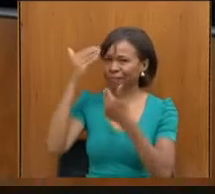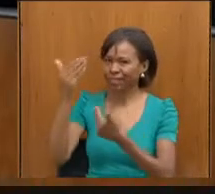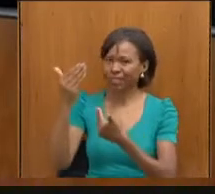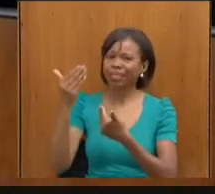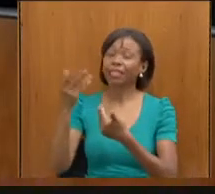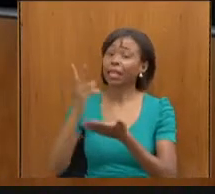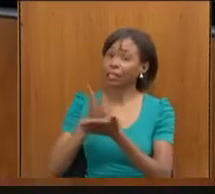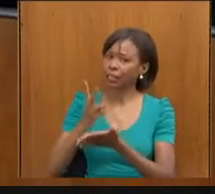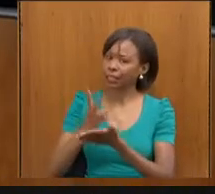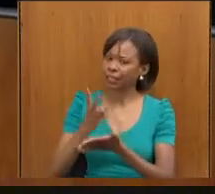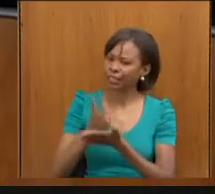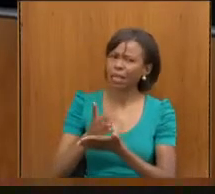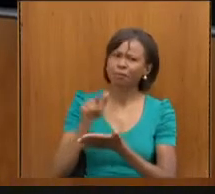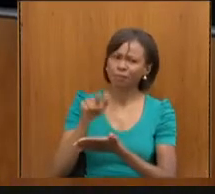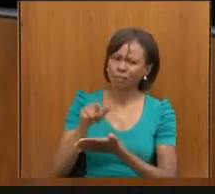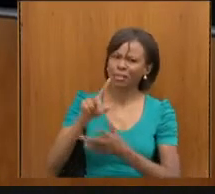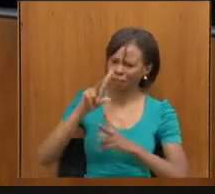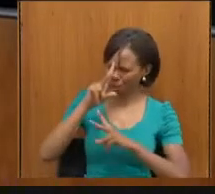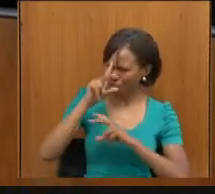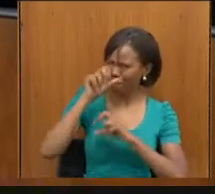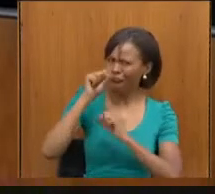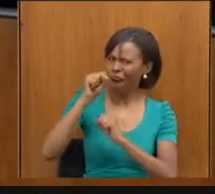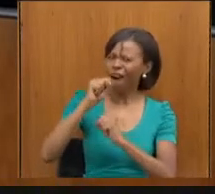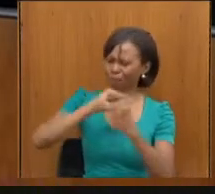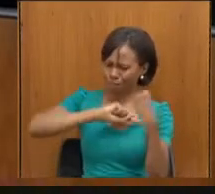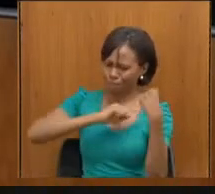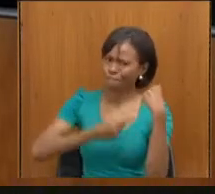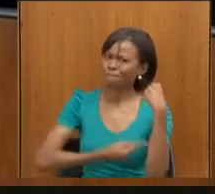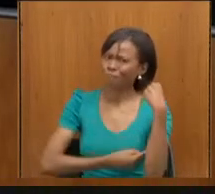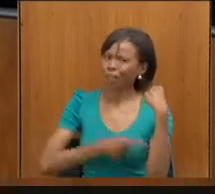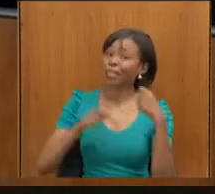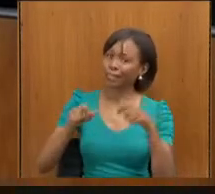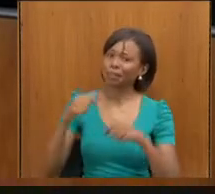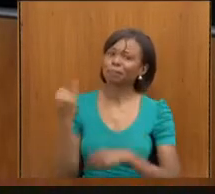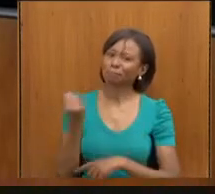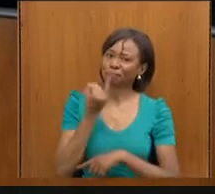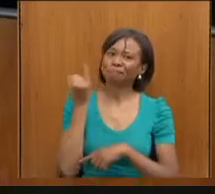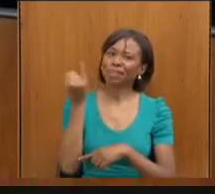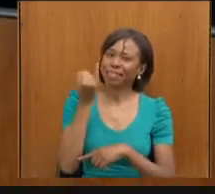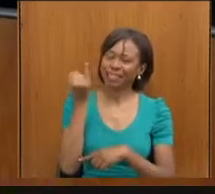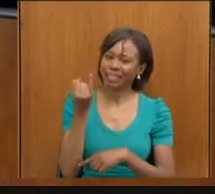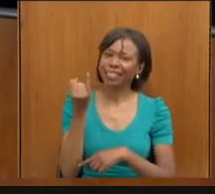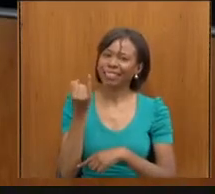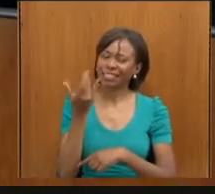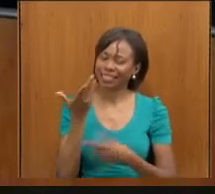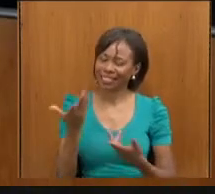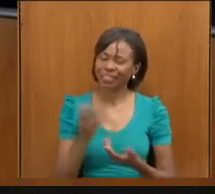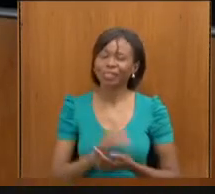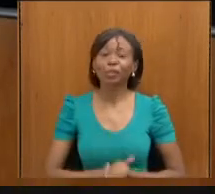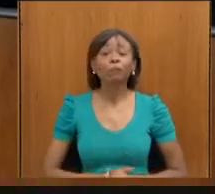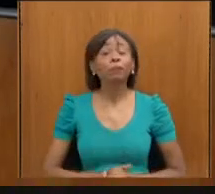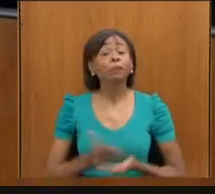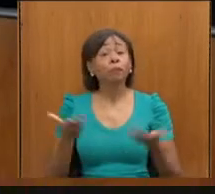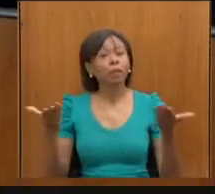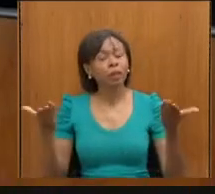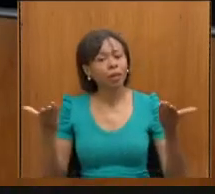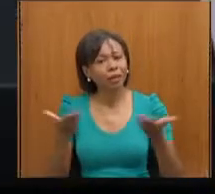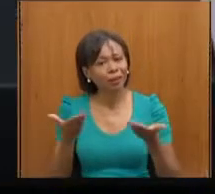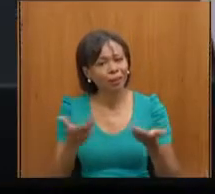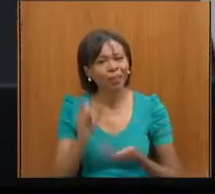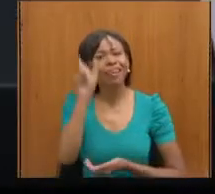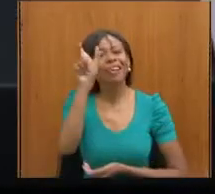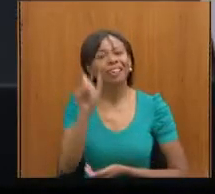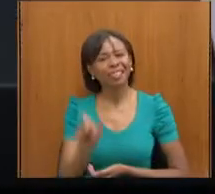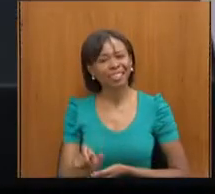com toda essa força que você tem, que é fundamental para todos nós. Vou passar, então, para o nosso